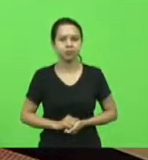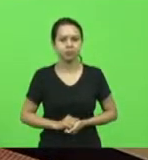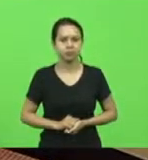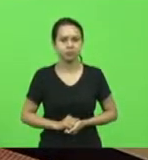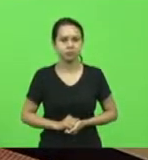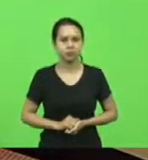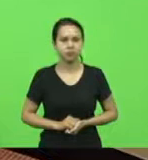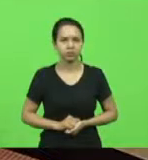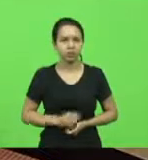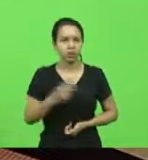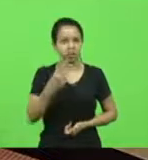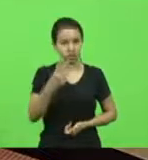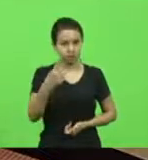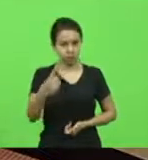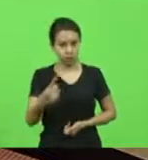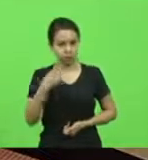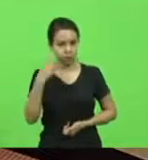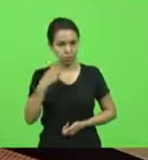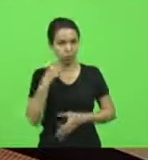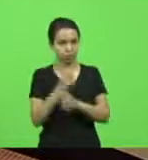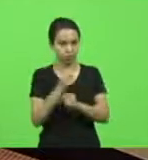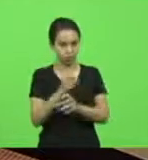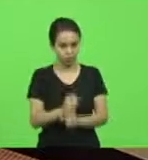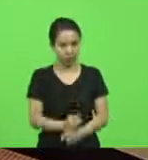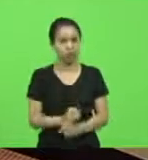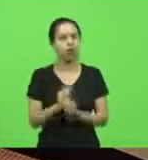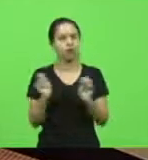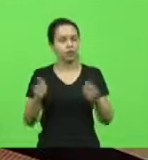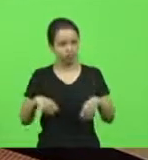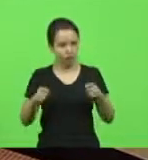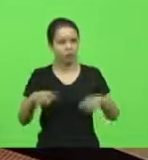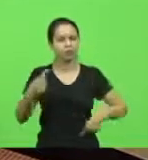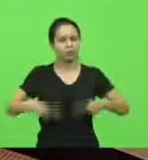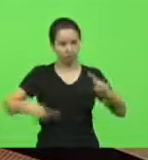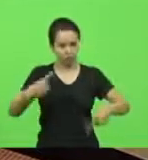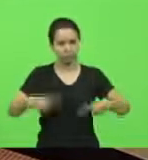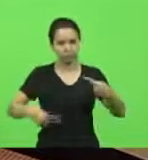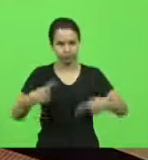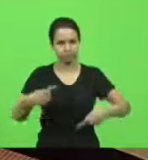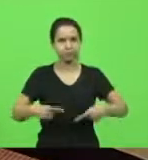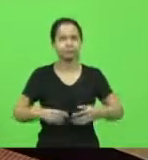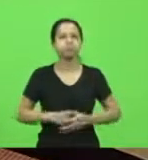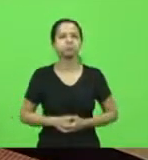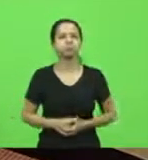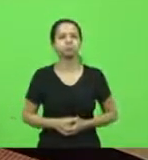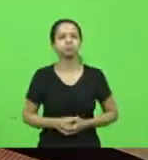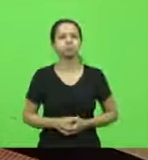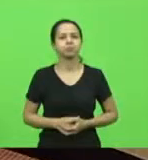31 deputados presentes. Temos quórum para a deliberação da matéria. Em discussão.